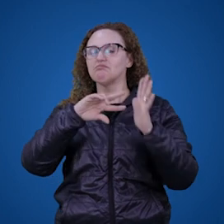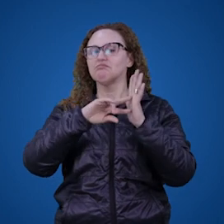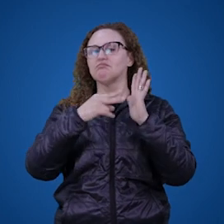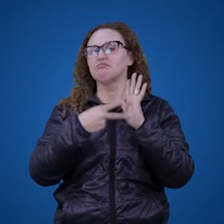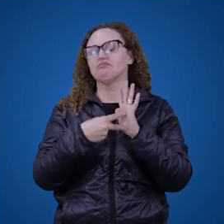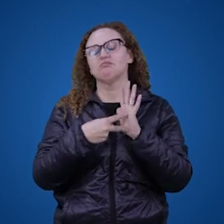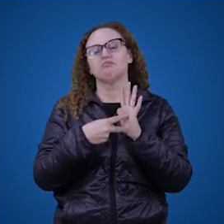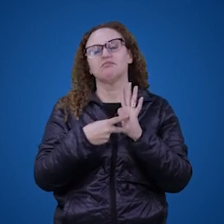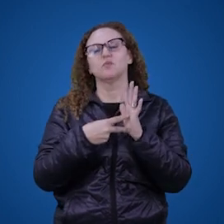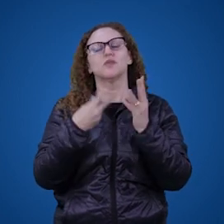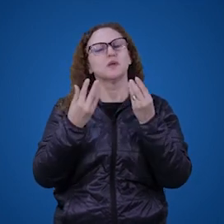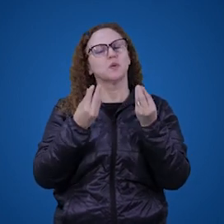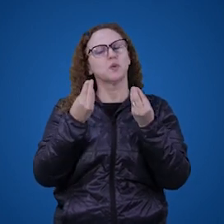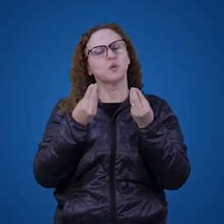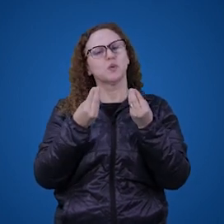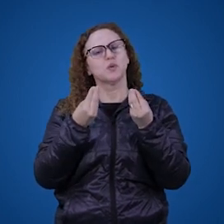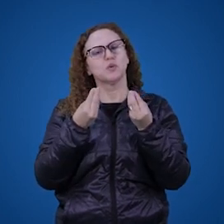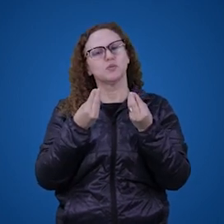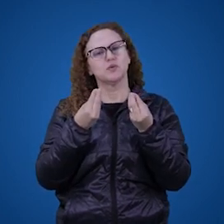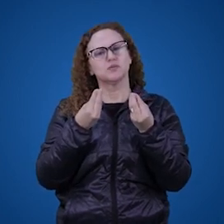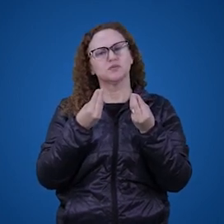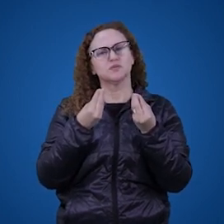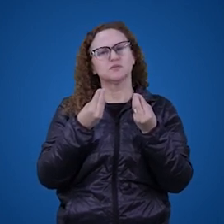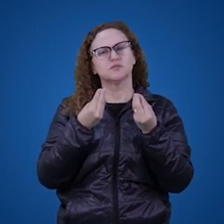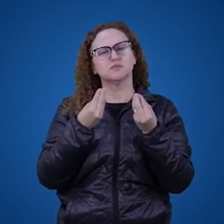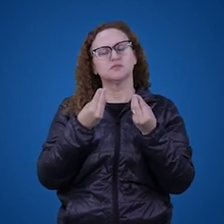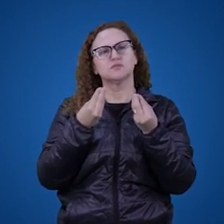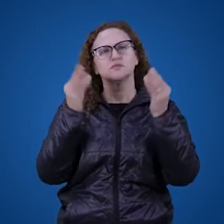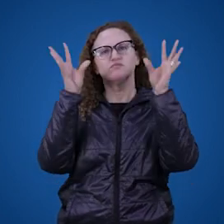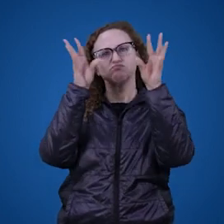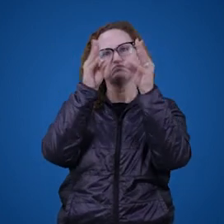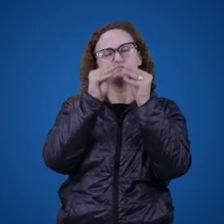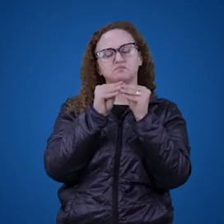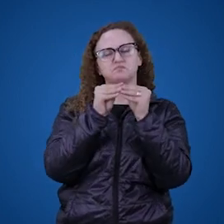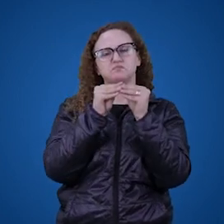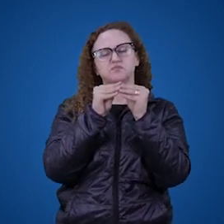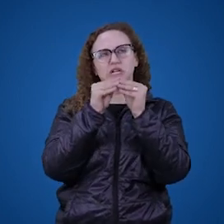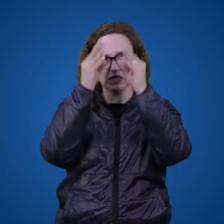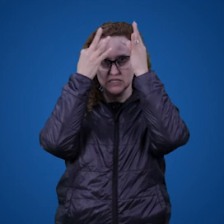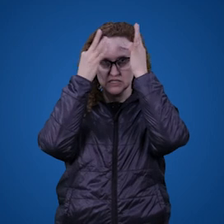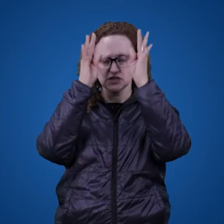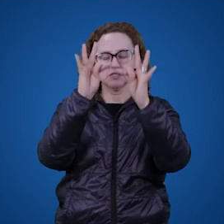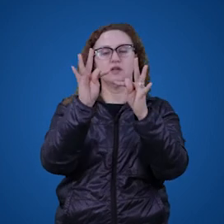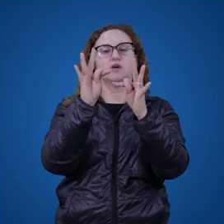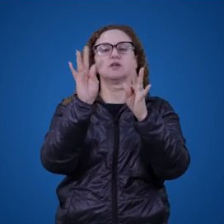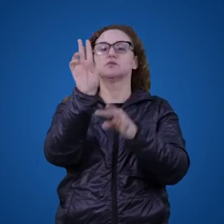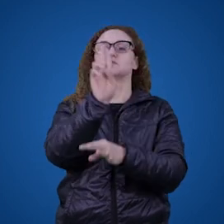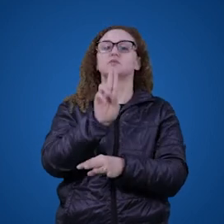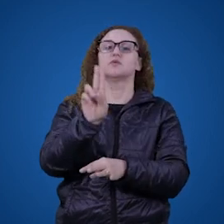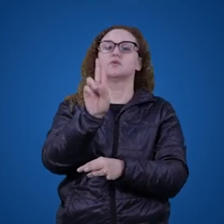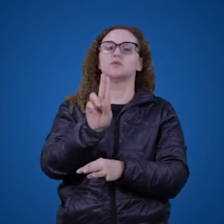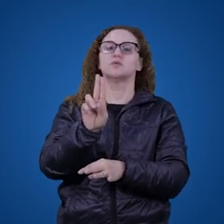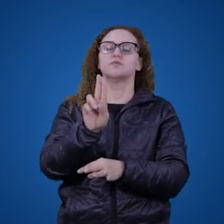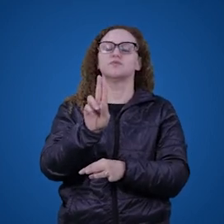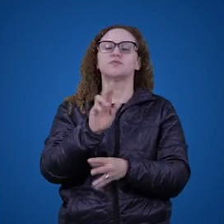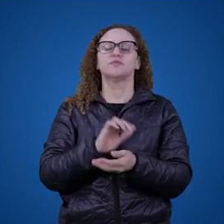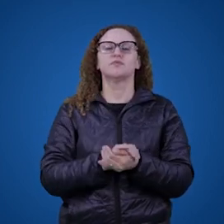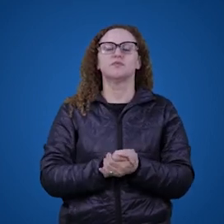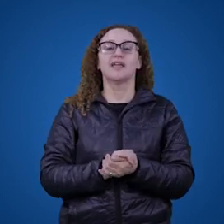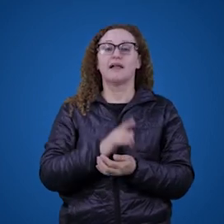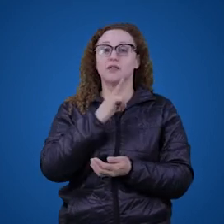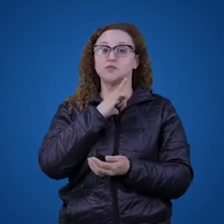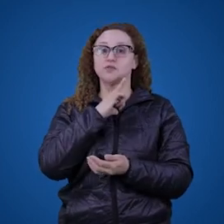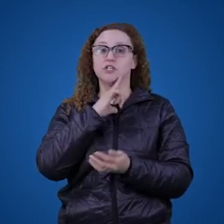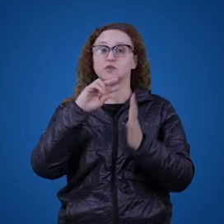Bom, em resumo, como que as expressões linguísticas adquirem significado para teóricos do uso? Elas